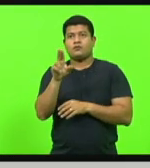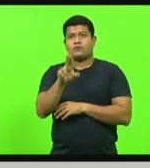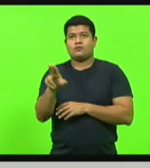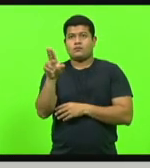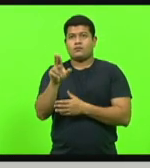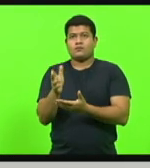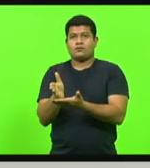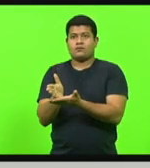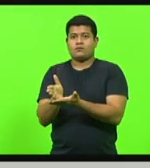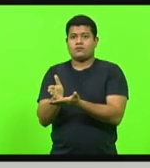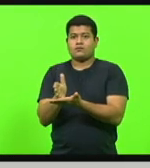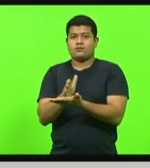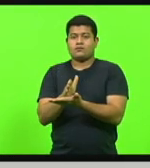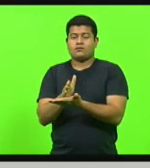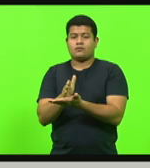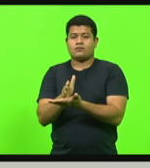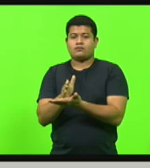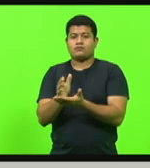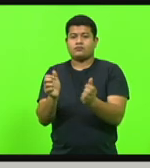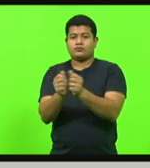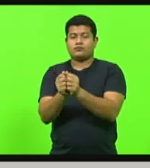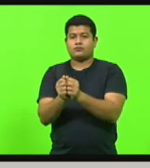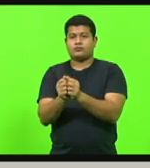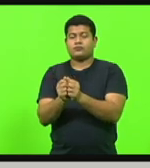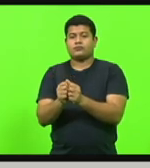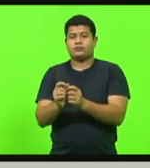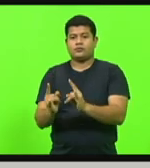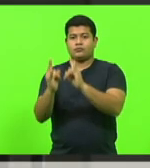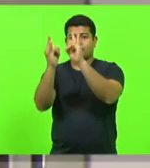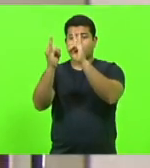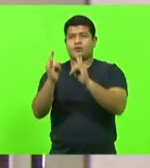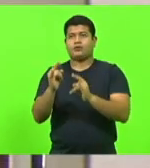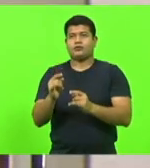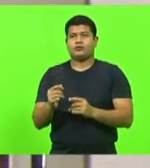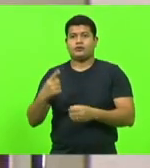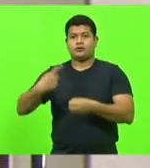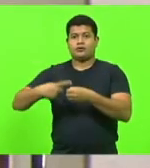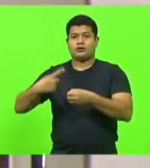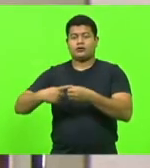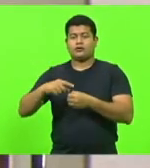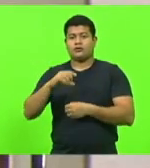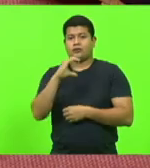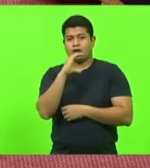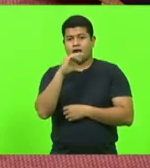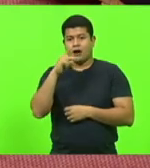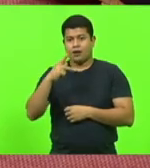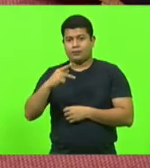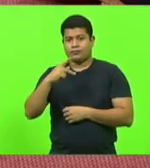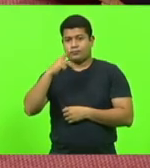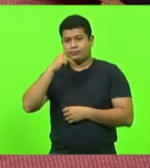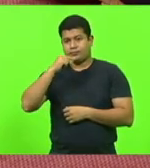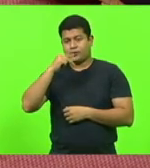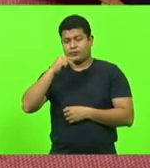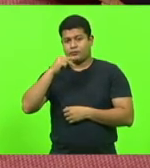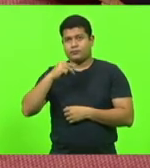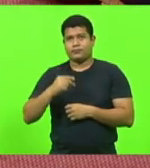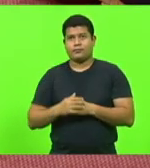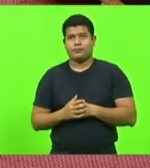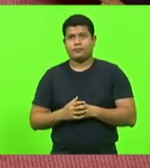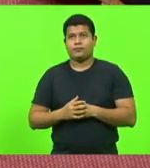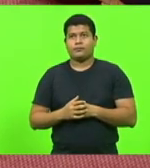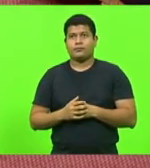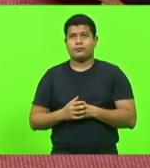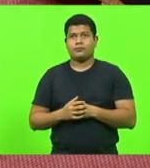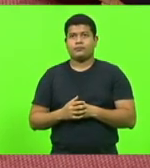de imóvel no município de Capinzal. Não havendo objeção, é a base eleitoral do